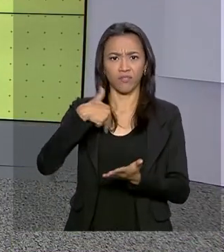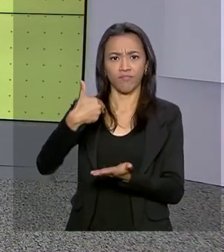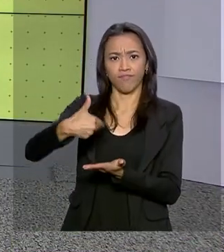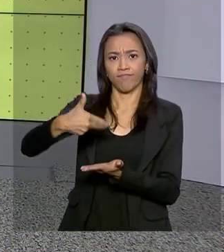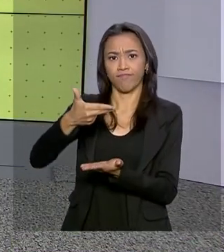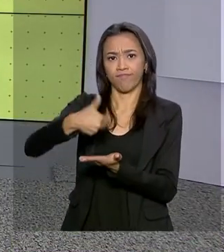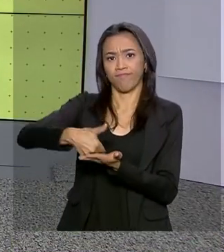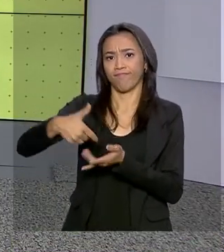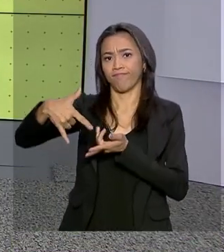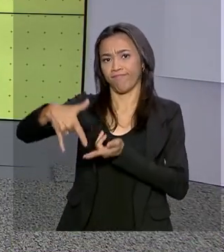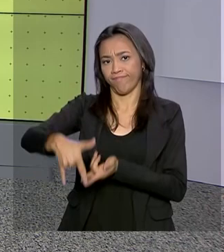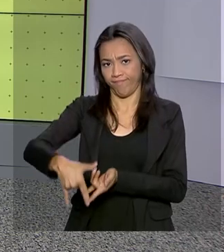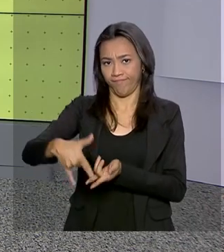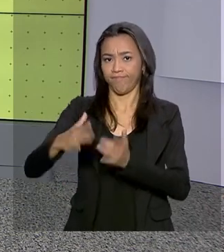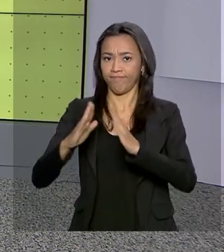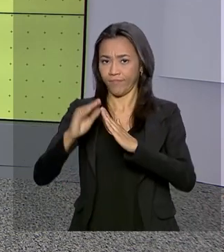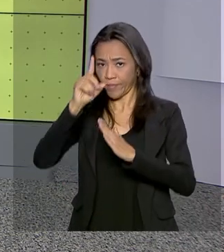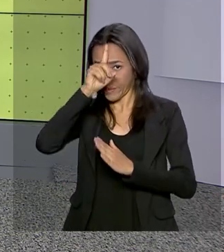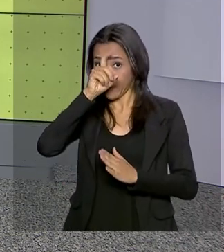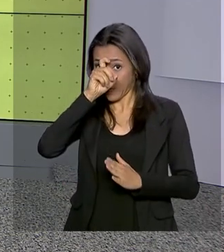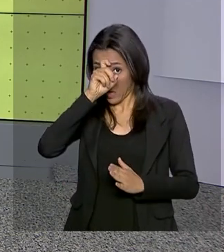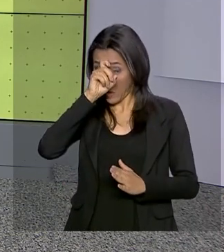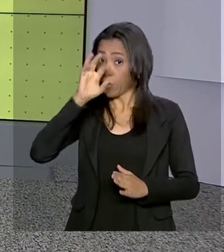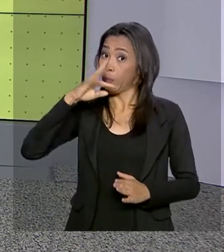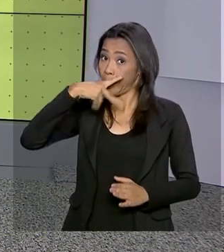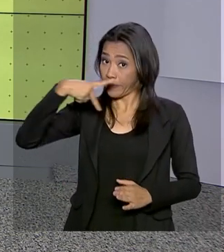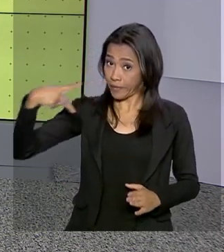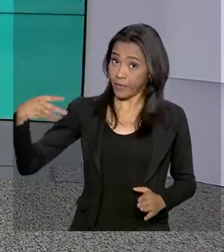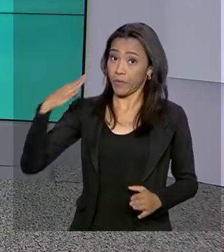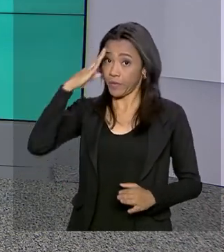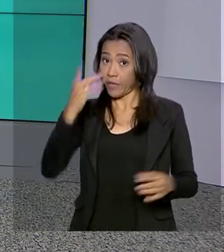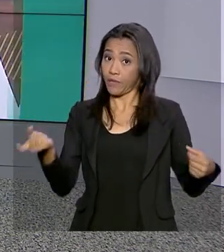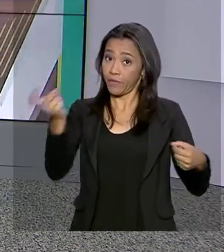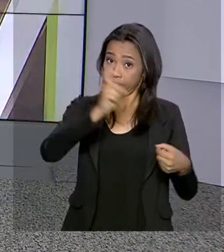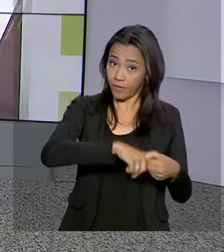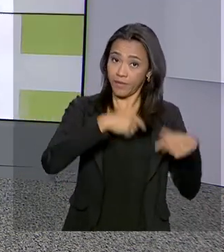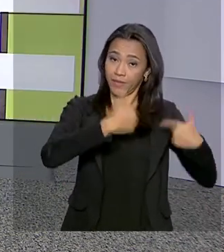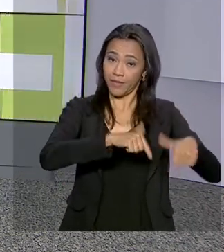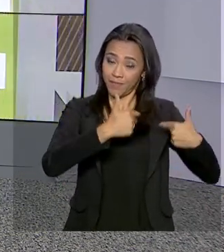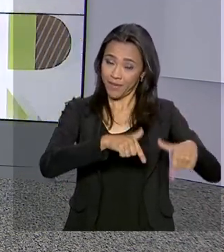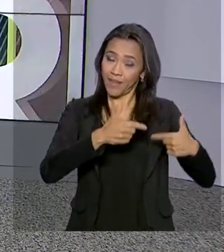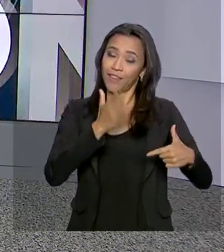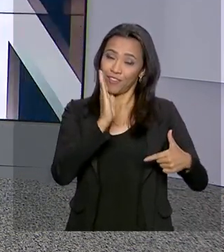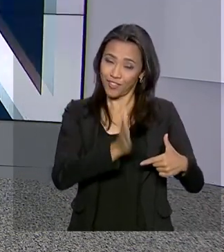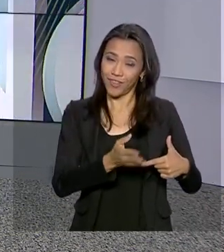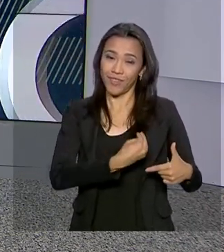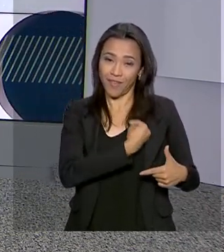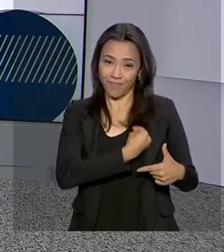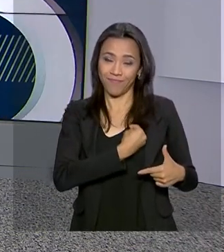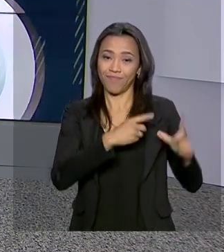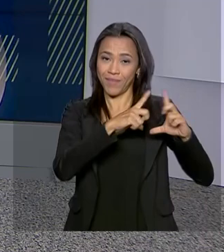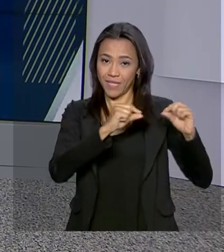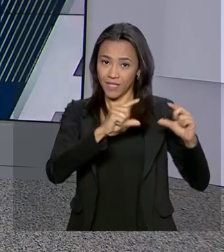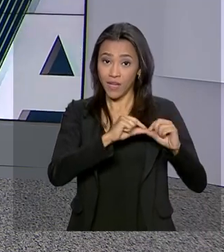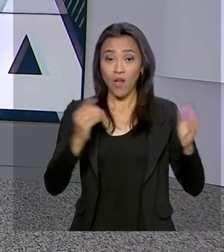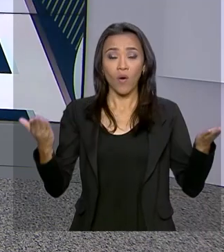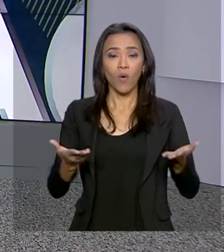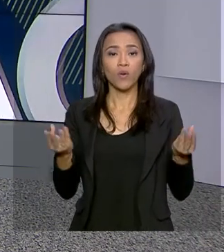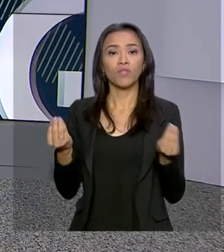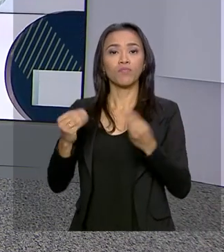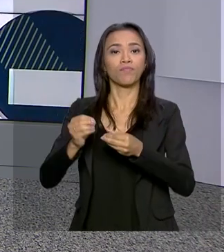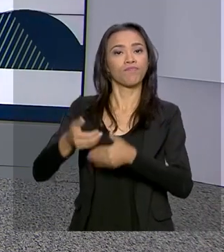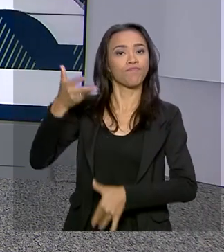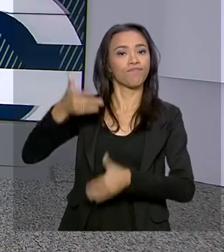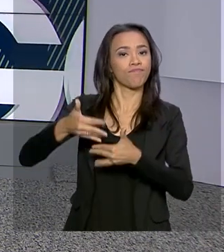após cirurgia na região do abdômen, o presidente Jair Bolsonaro reassume o cargo e já está de volta à Brasília. Hoje, pelas redes sociais,